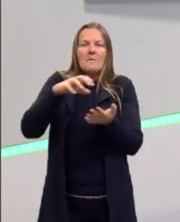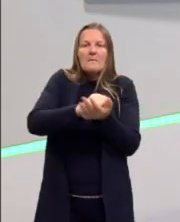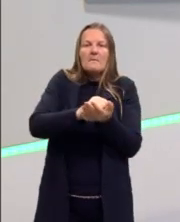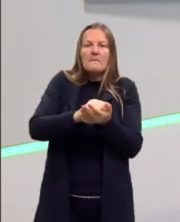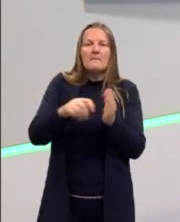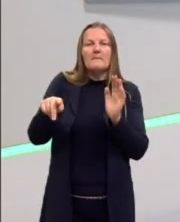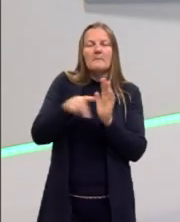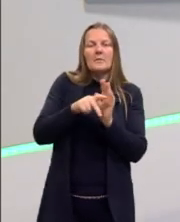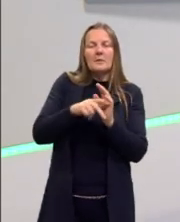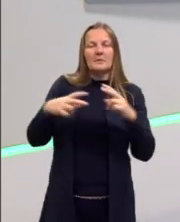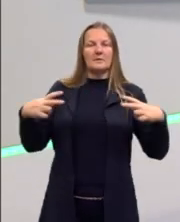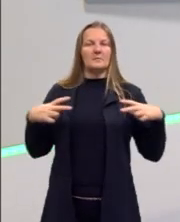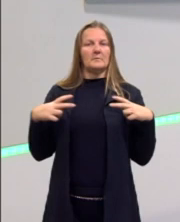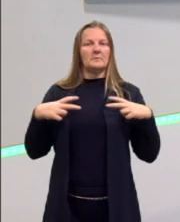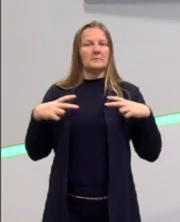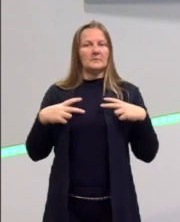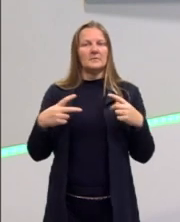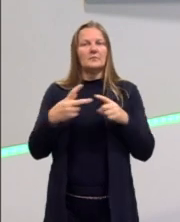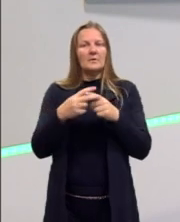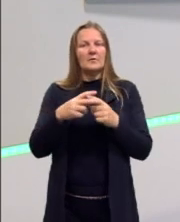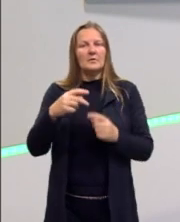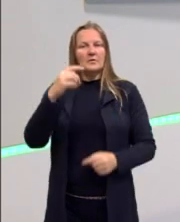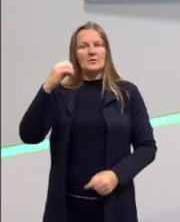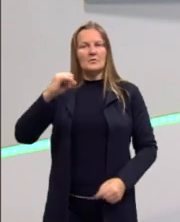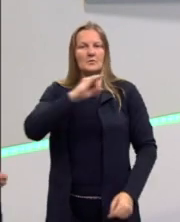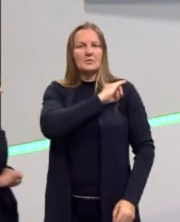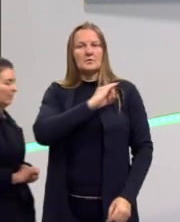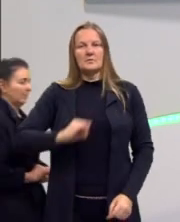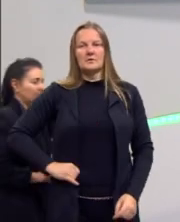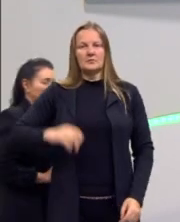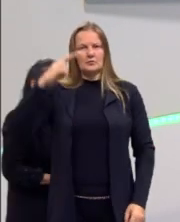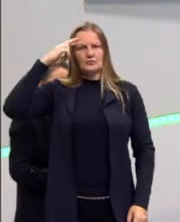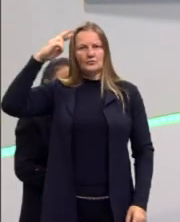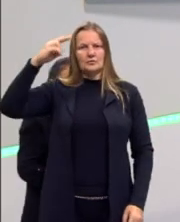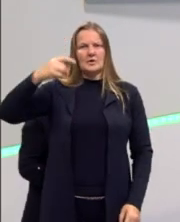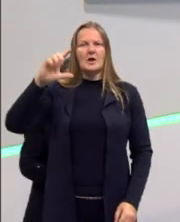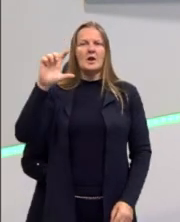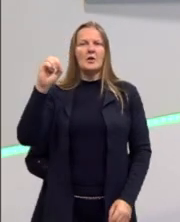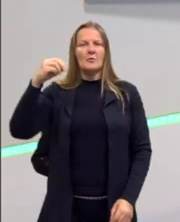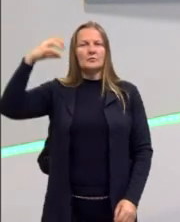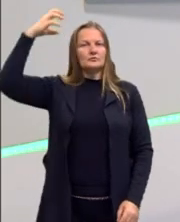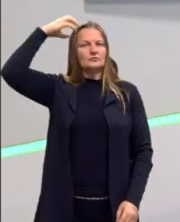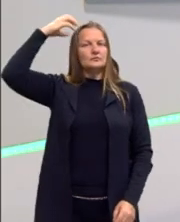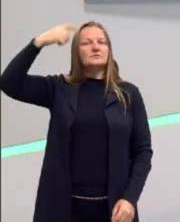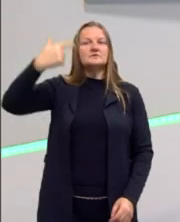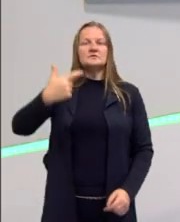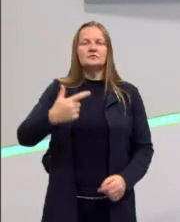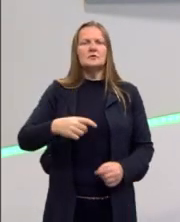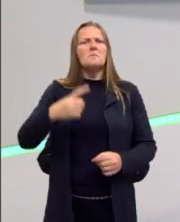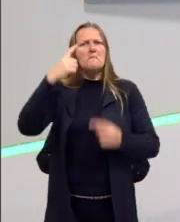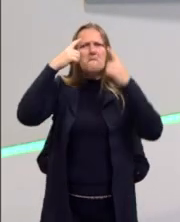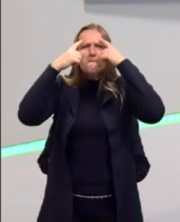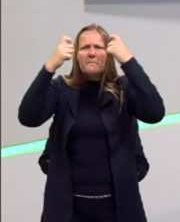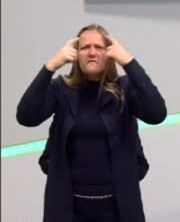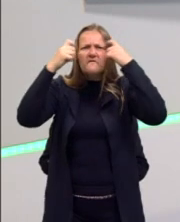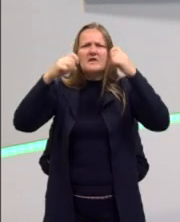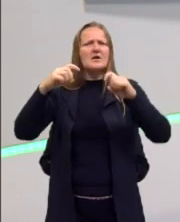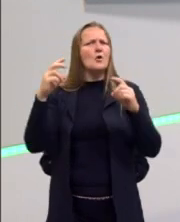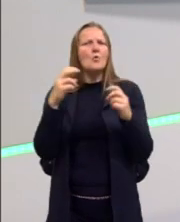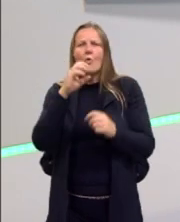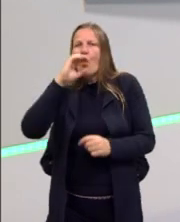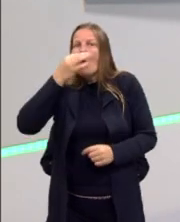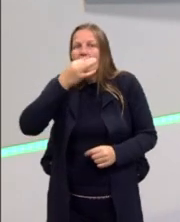propriedade privada do imperador Leopoldo II. E ele usava uma violência extrema, brutal.